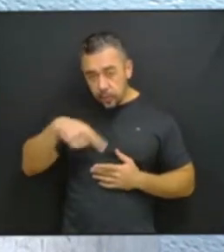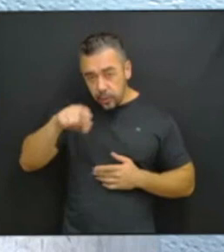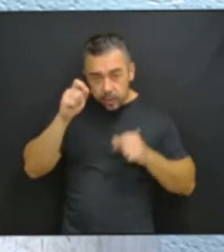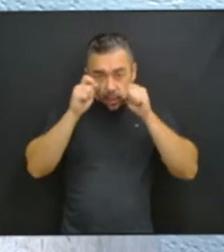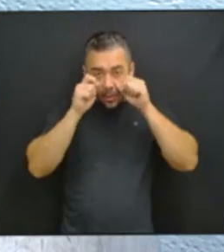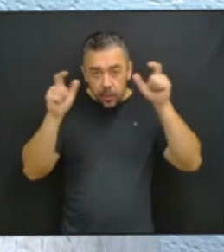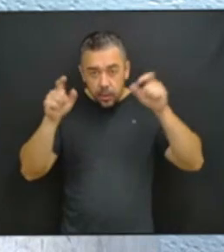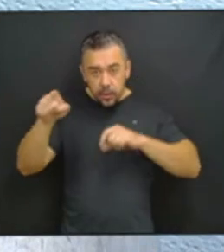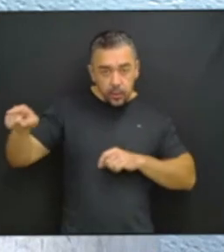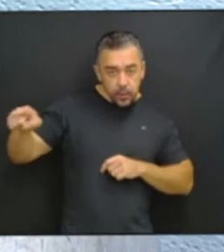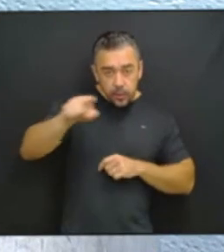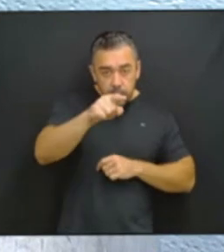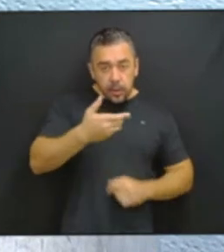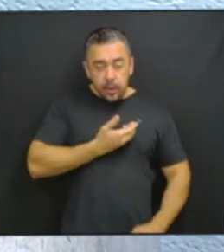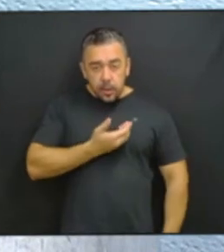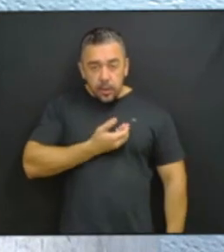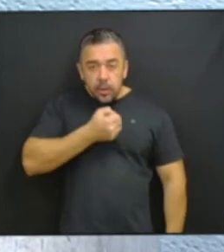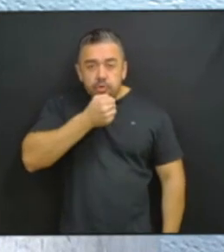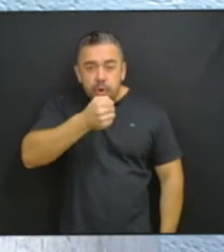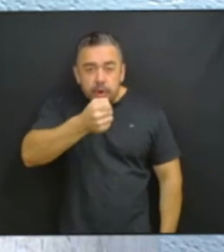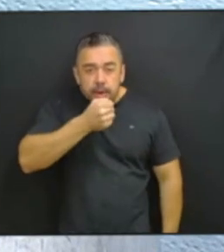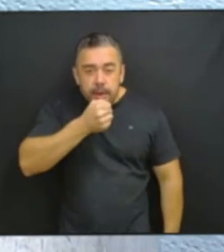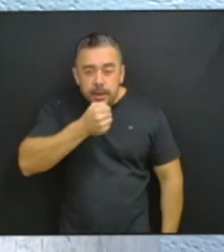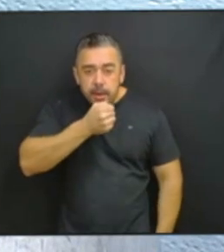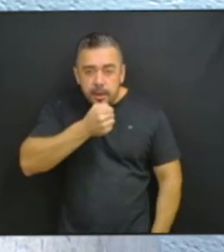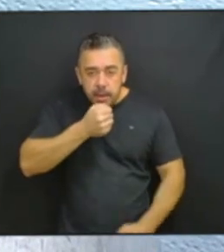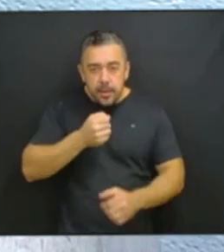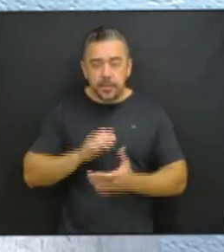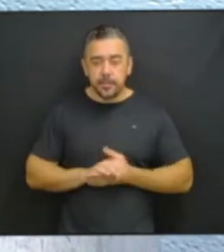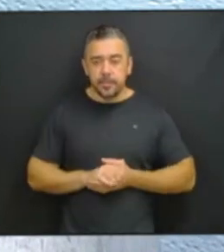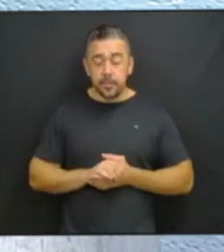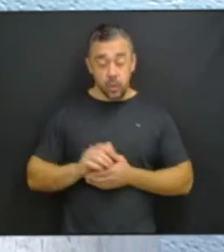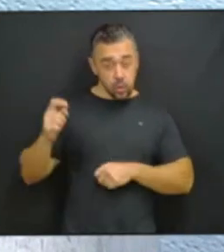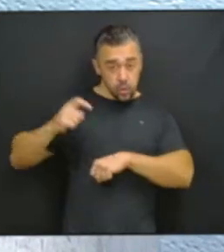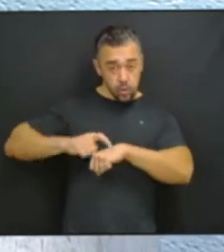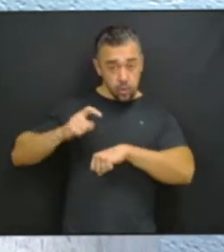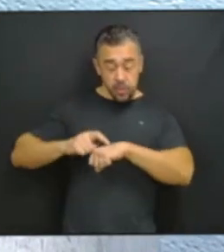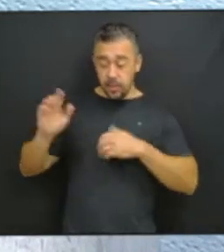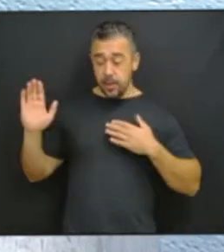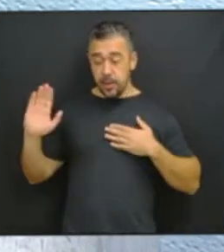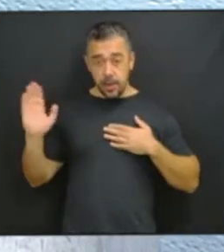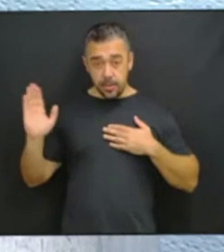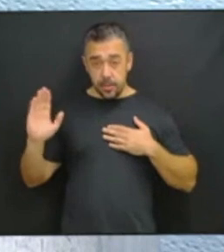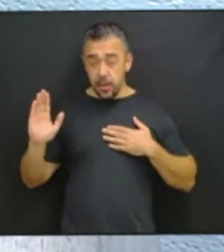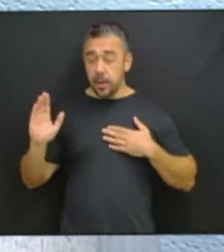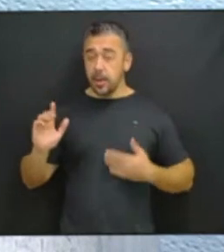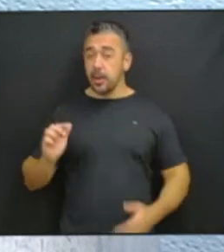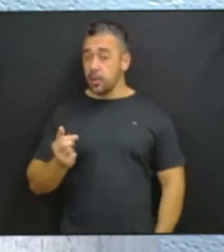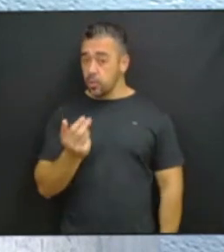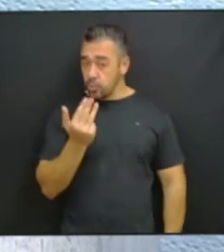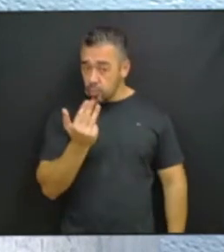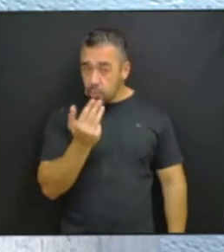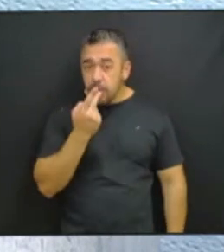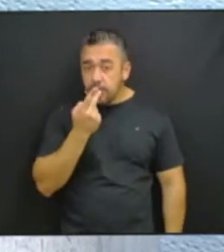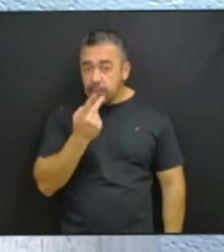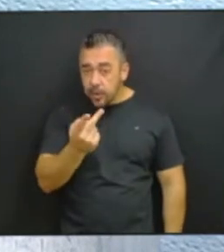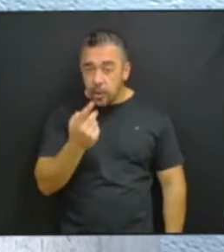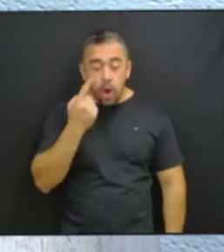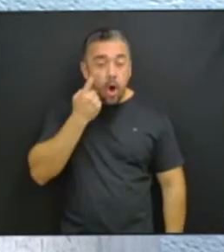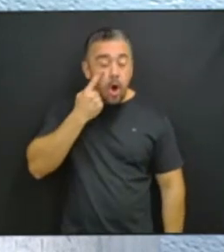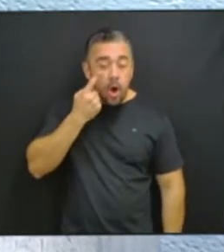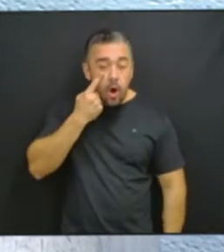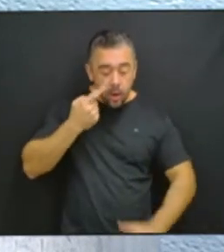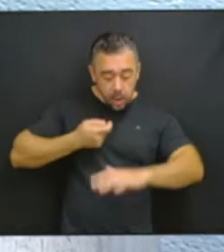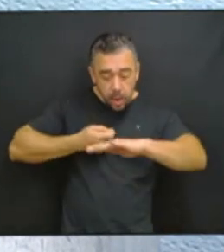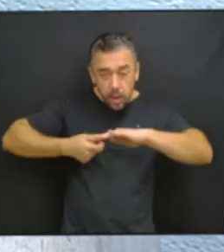colegas jornalistas que aqui estão. Durante a campanha eleitoral, Lula disse... Olha o tamanho da fake news.